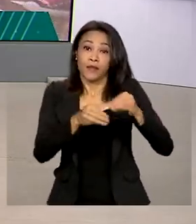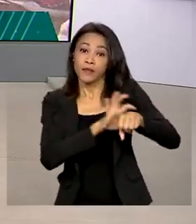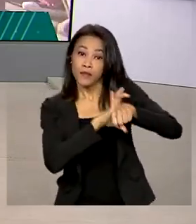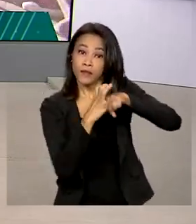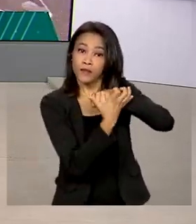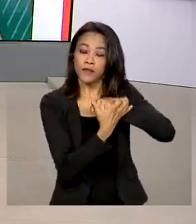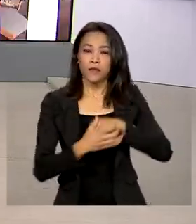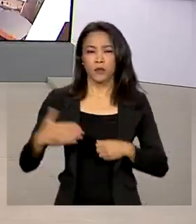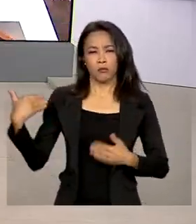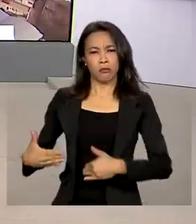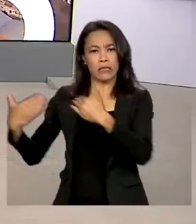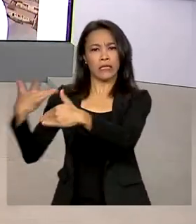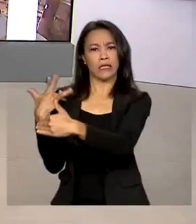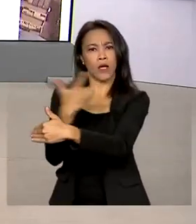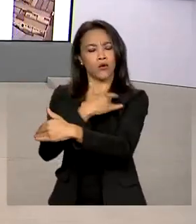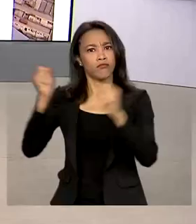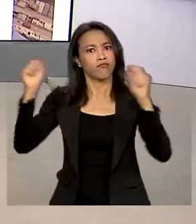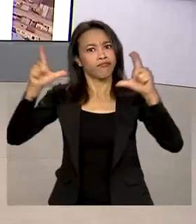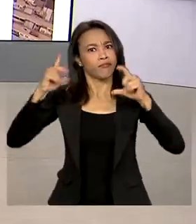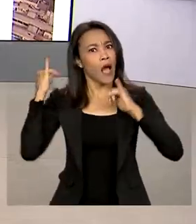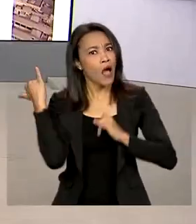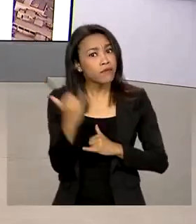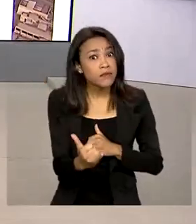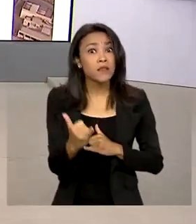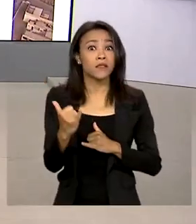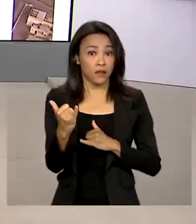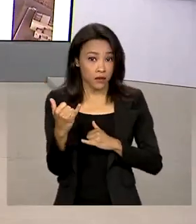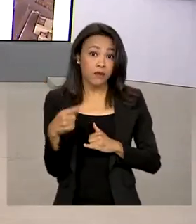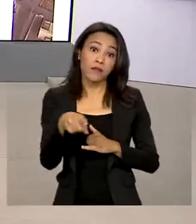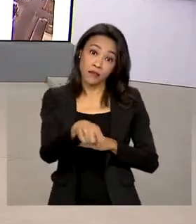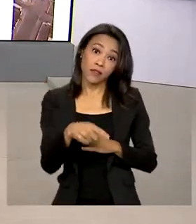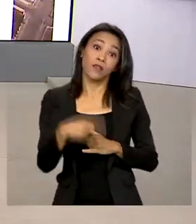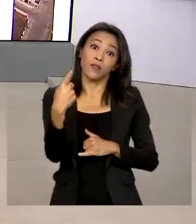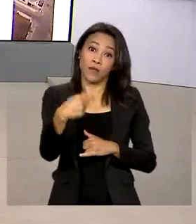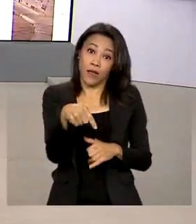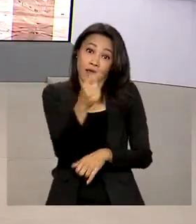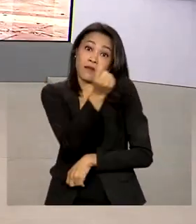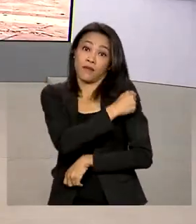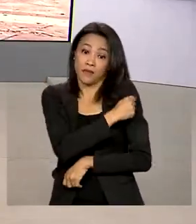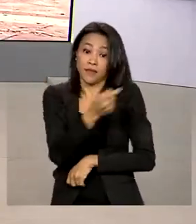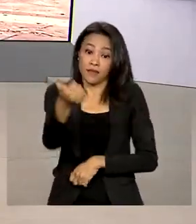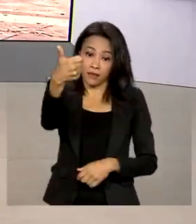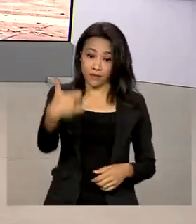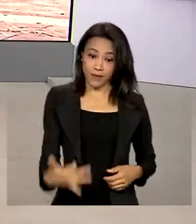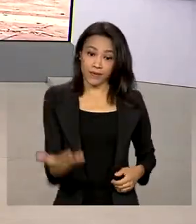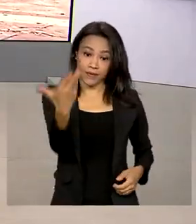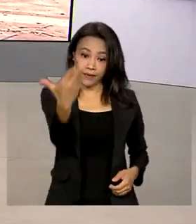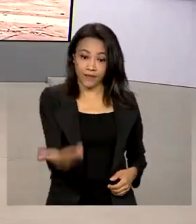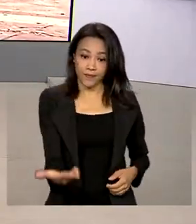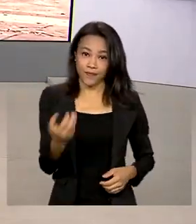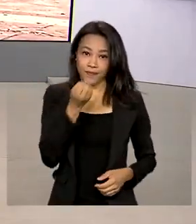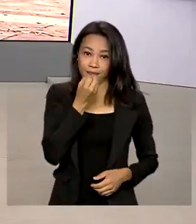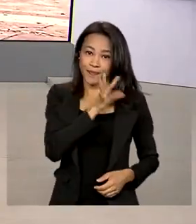alerta sobre a importância da dose extra da vacina. Glauco de Queiroz conta pra gente. Oi Glauco, bom dia.